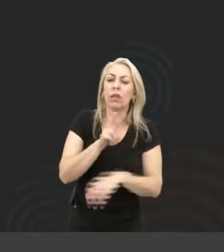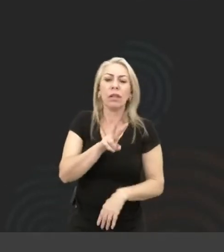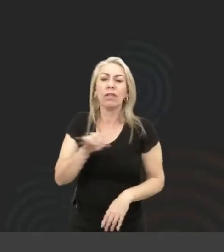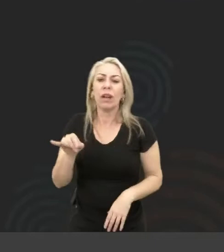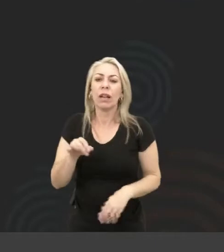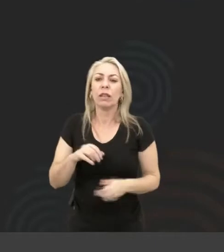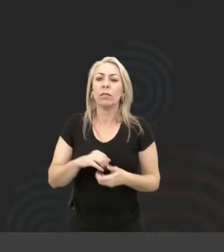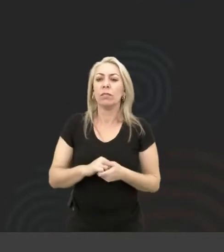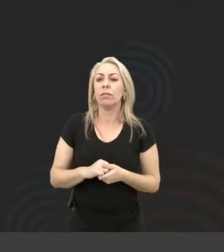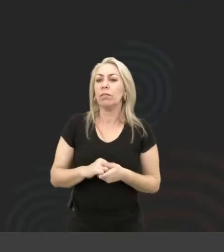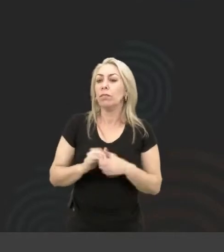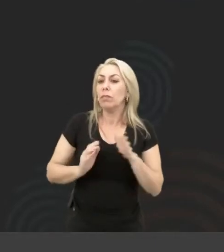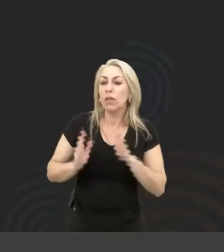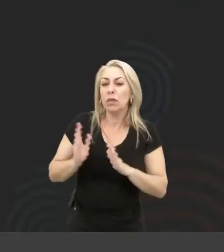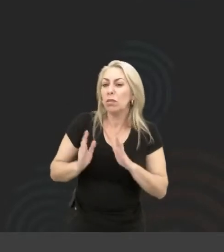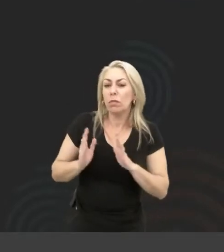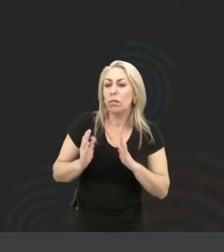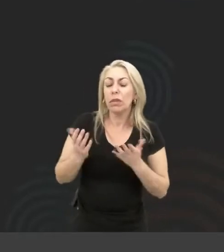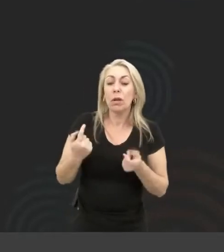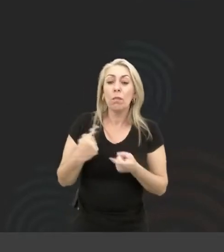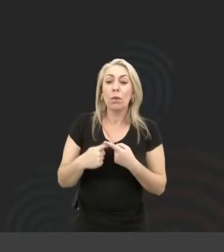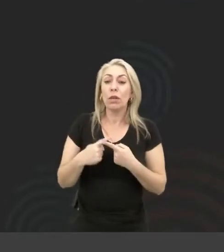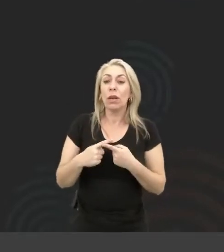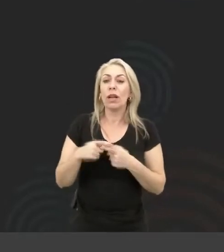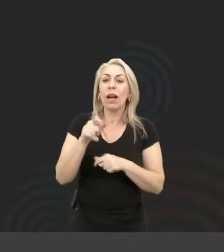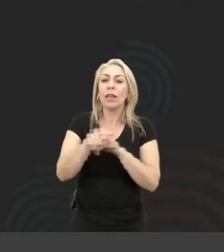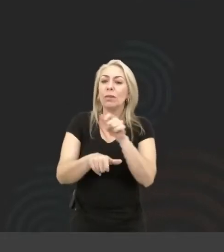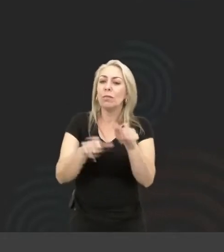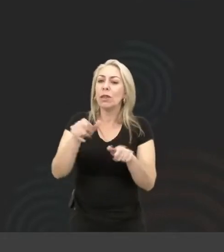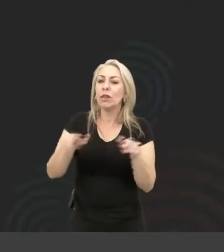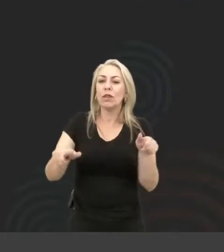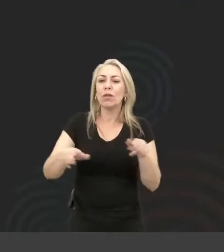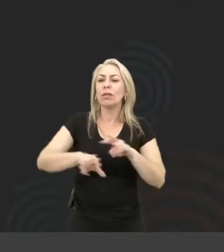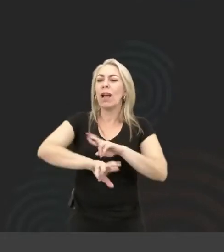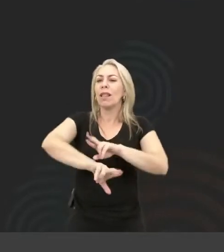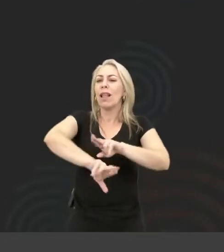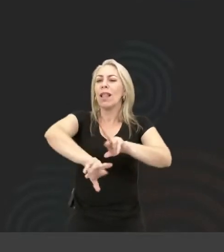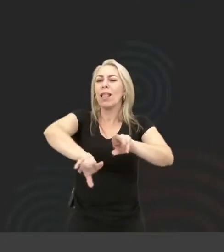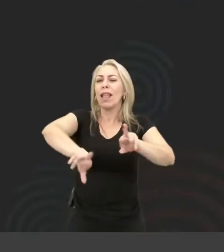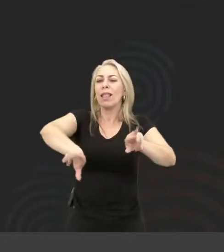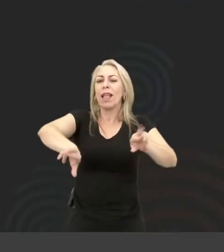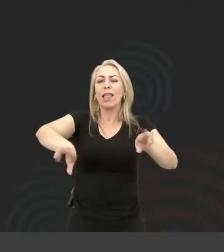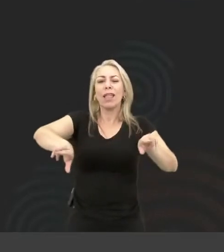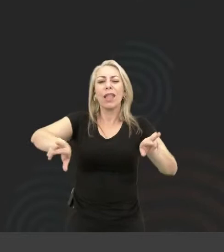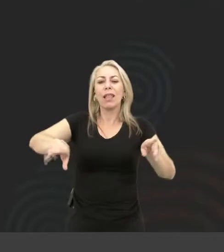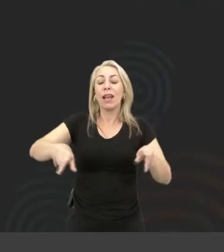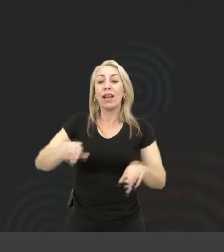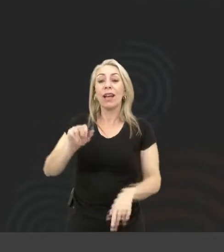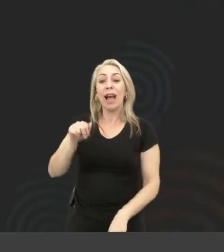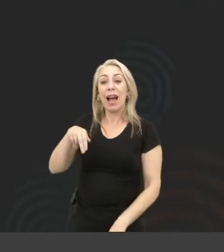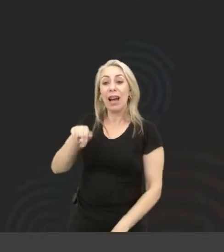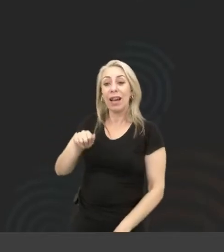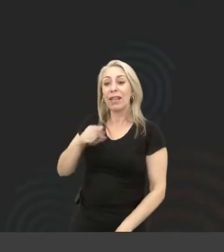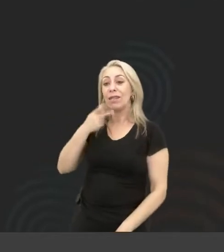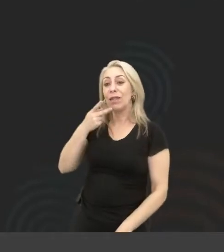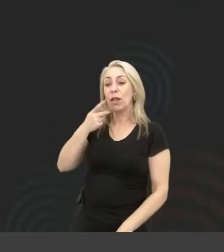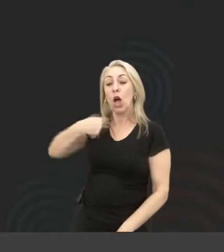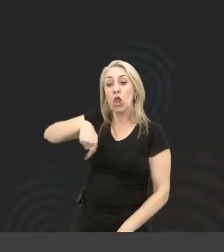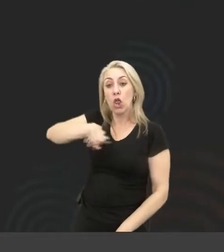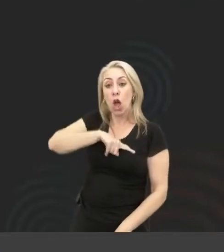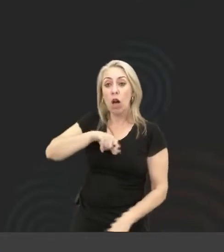em algum momento, porque as pessoas são diferentes. E é como a Ana fala, nós fazemos